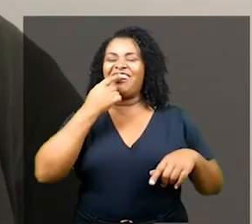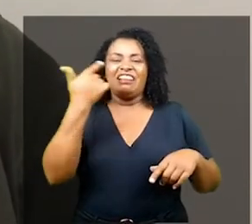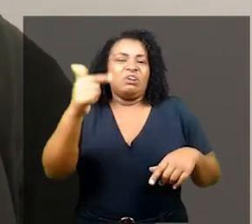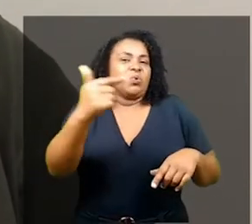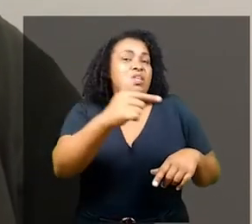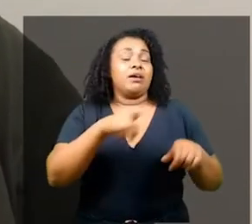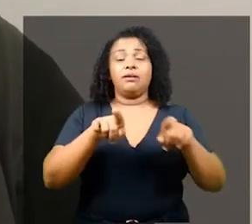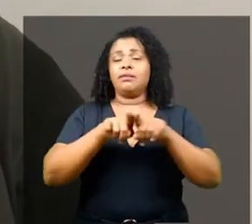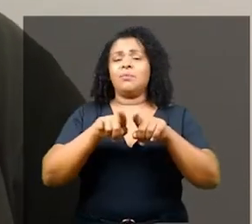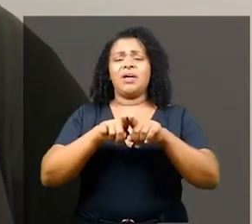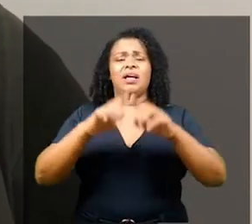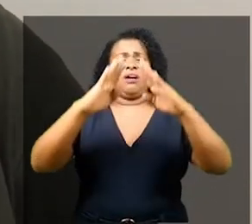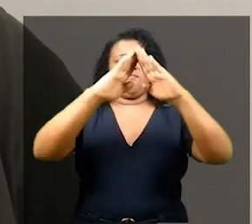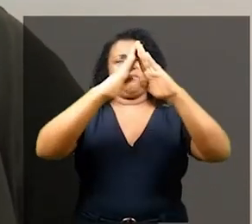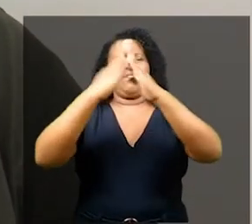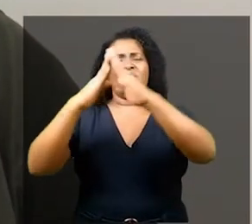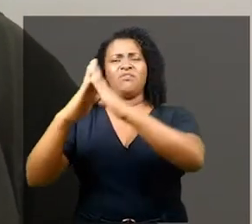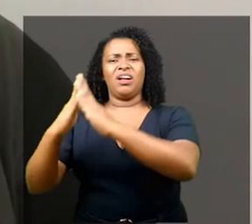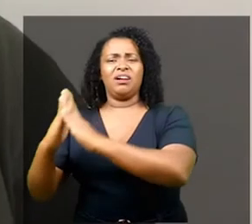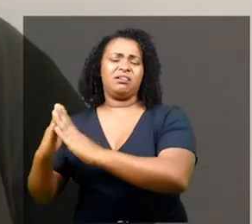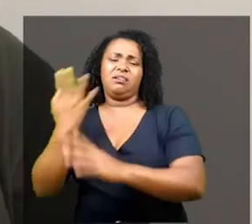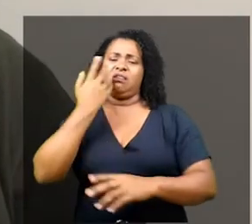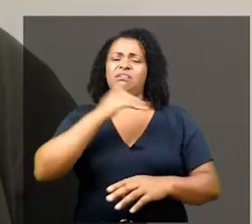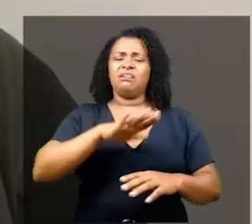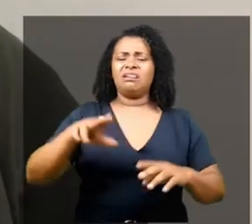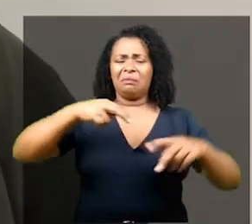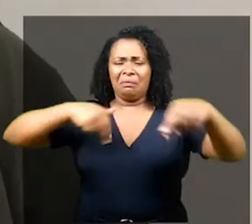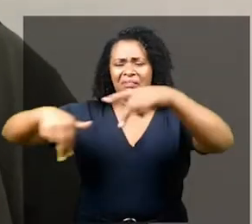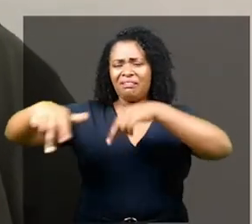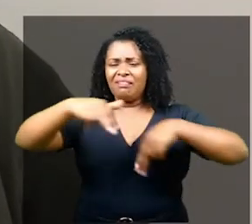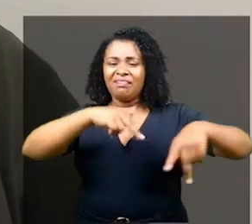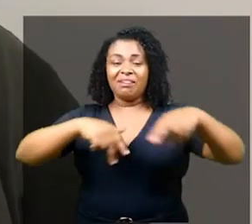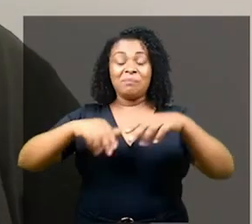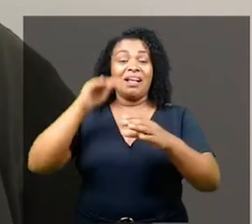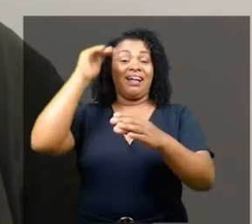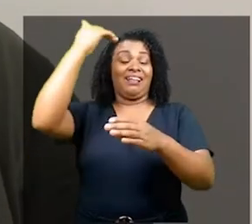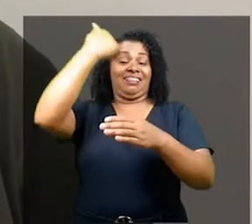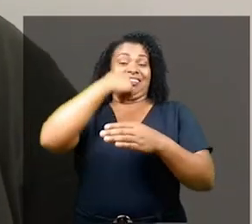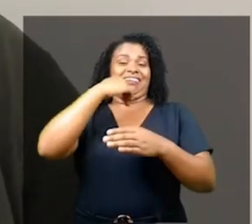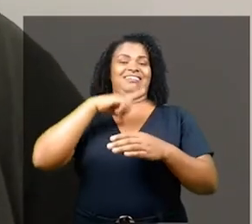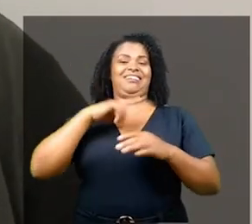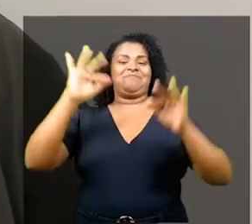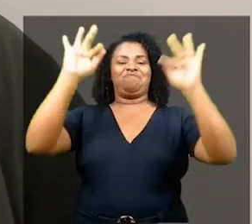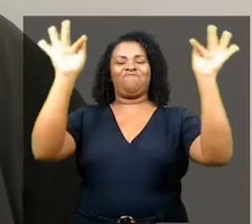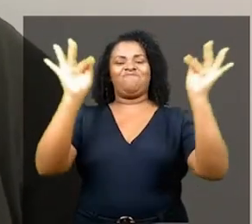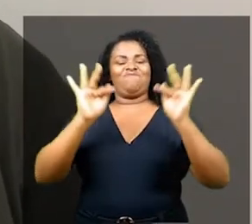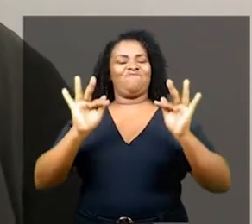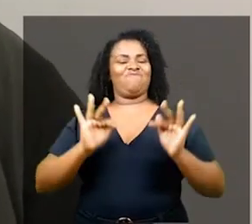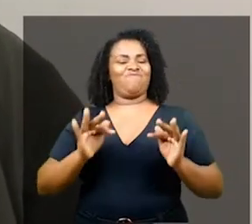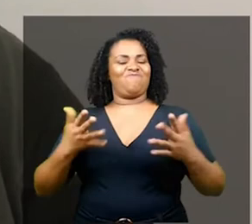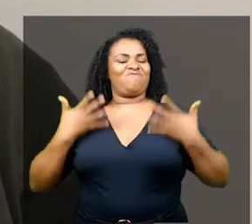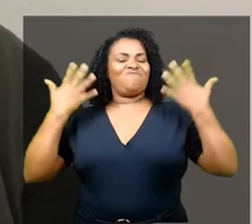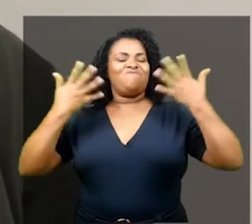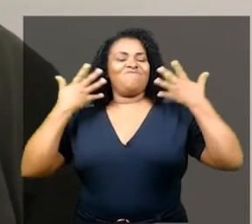ao lado do portão de casa, o empilhamento das crianças nos cômodos de pequenas casas. E isso aqui não